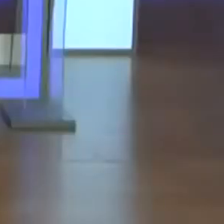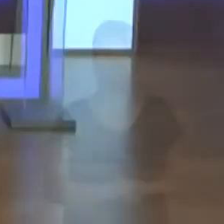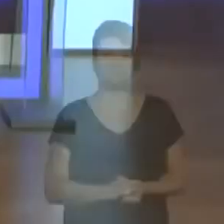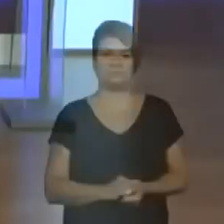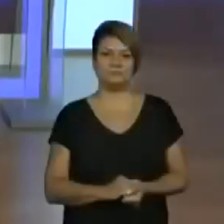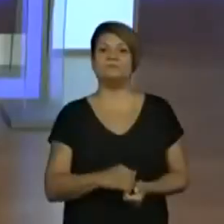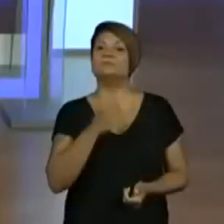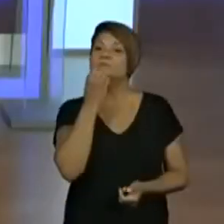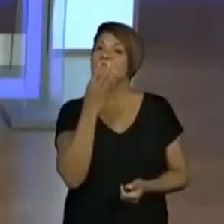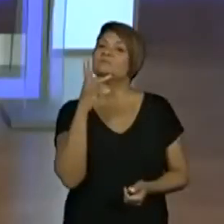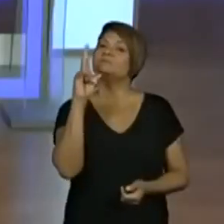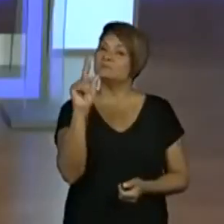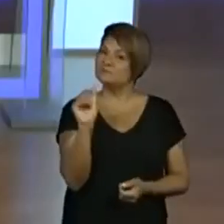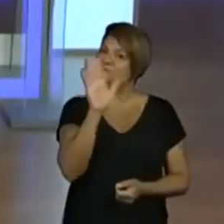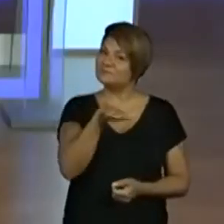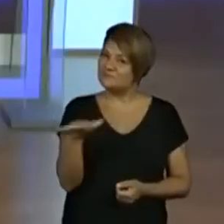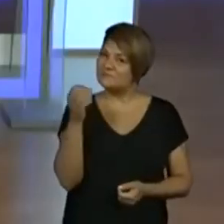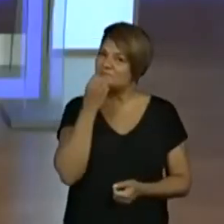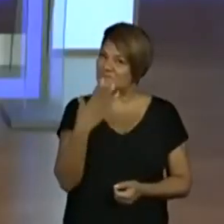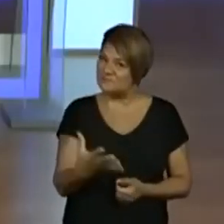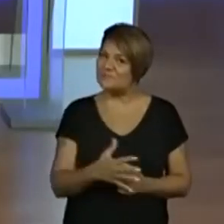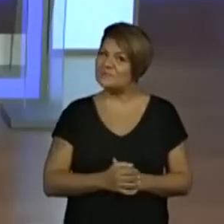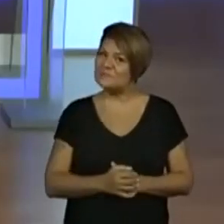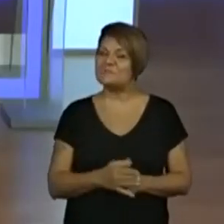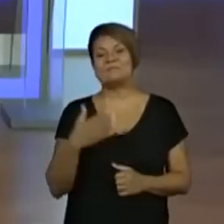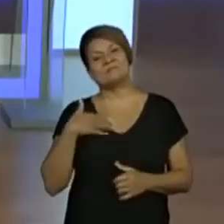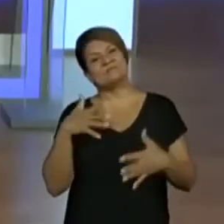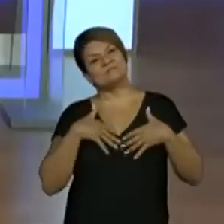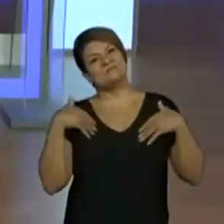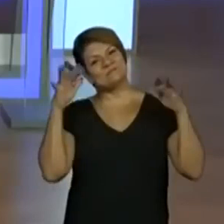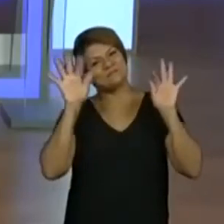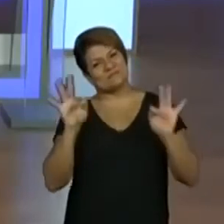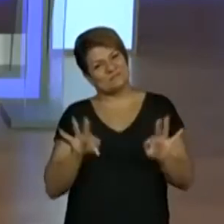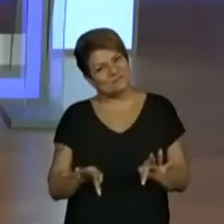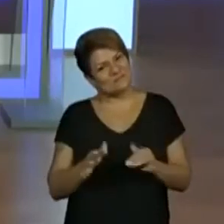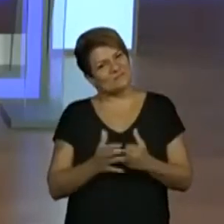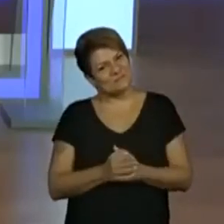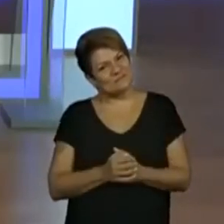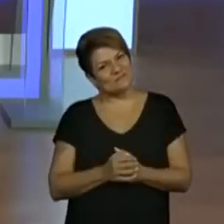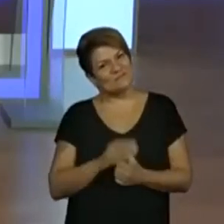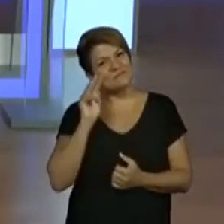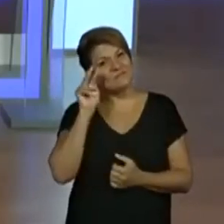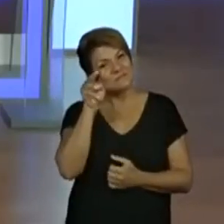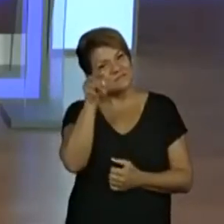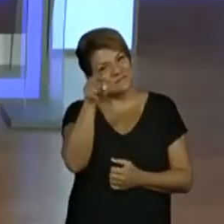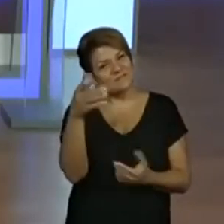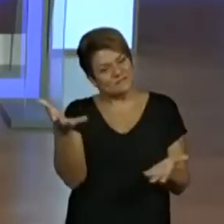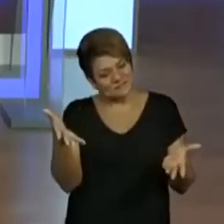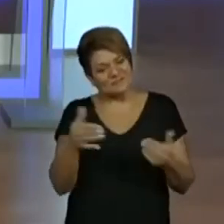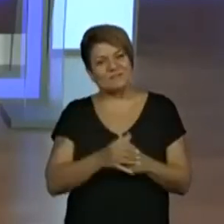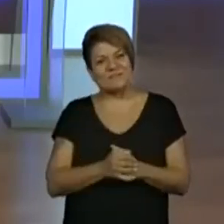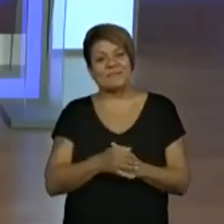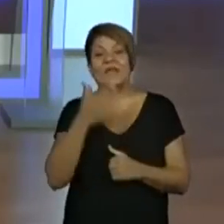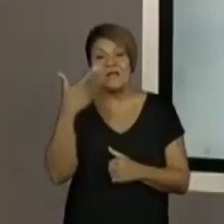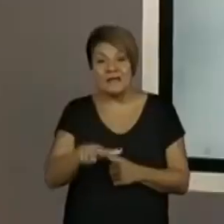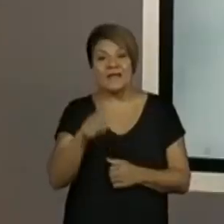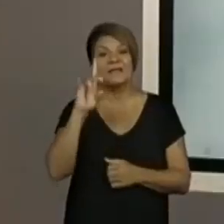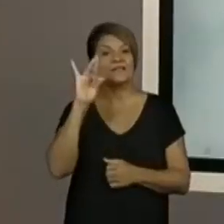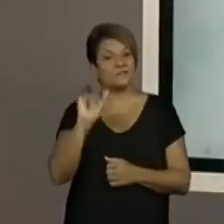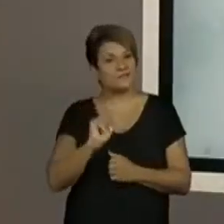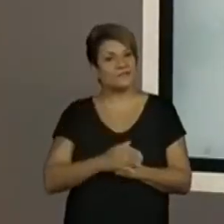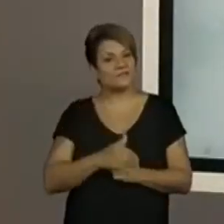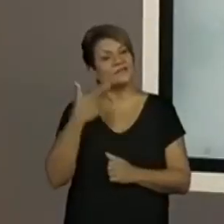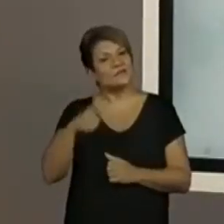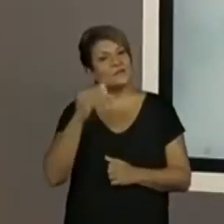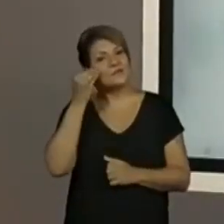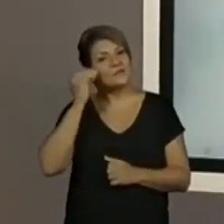Bom dia, crianças, tudo bem? Olha, feliz de ver vocês aqui. Mais um dia, mais uma oportunidade. Professores,